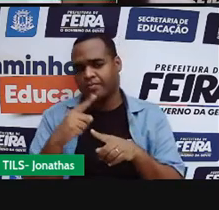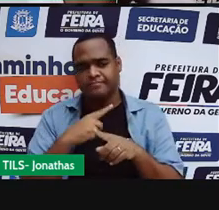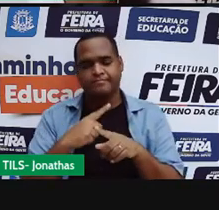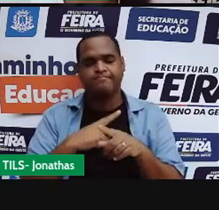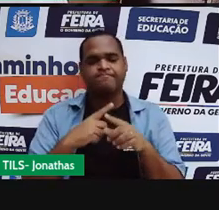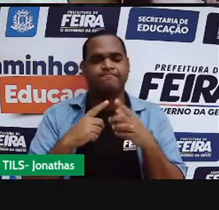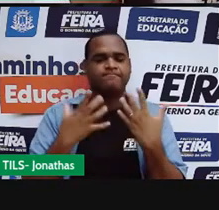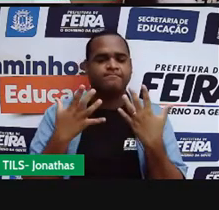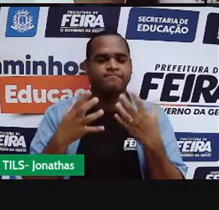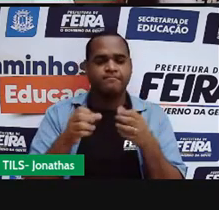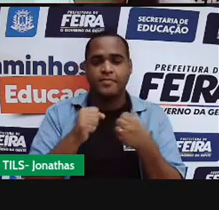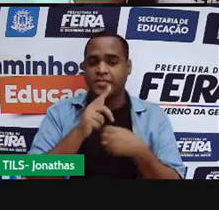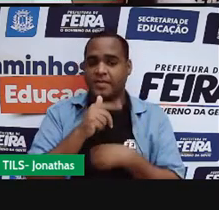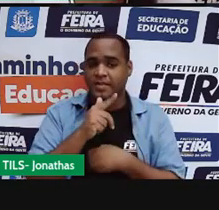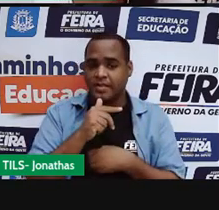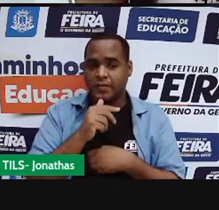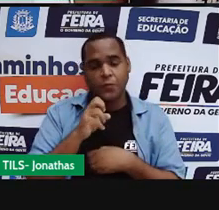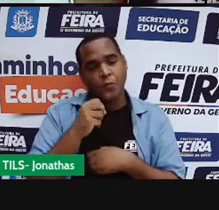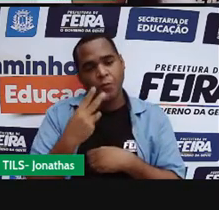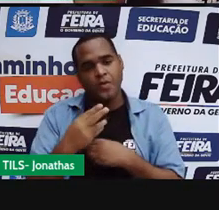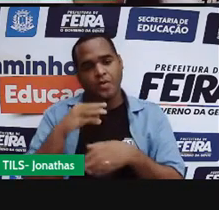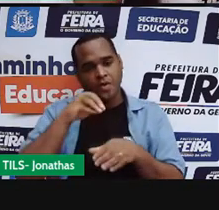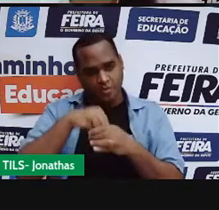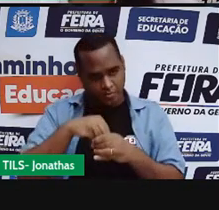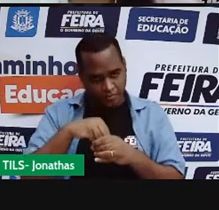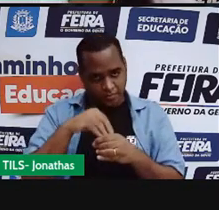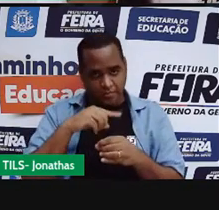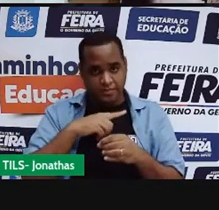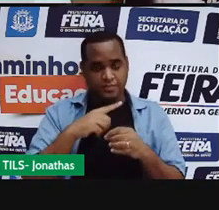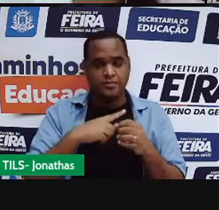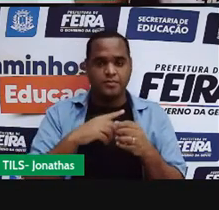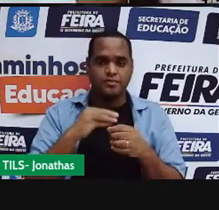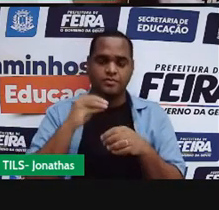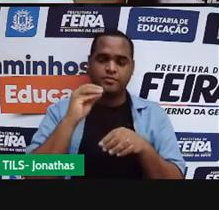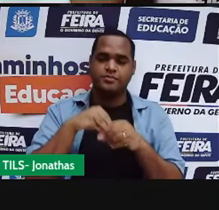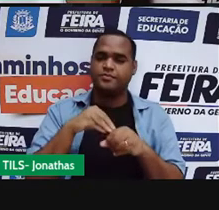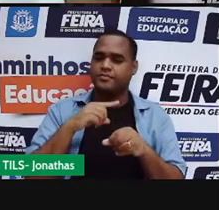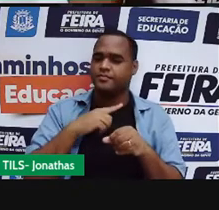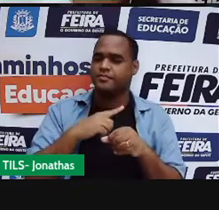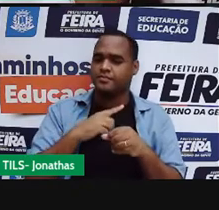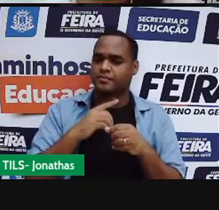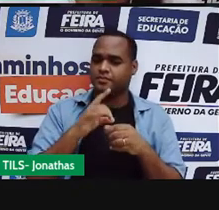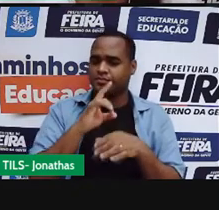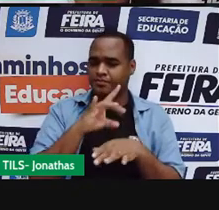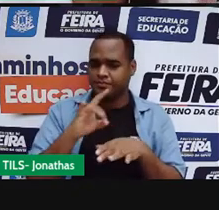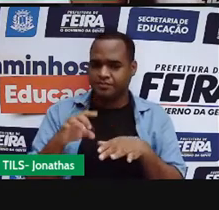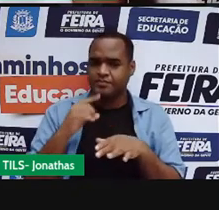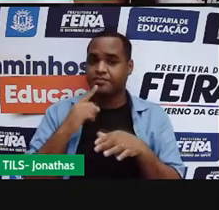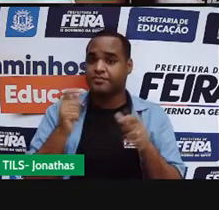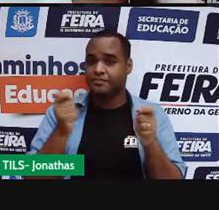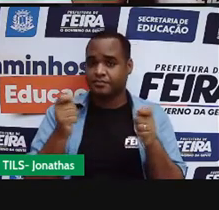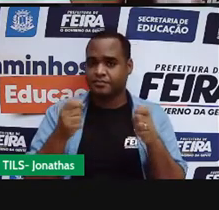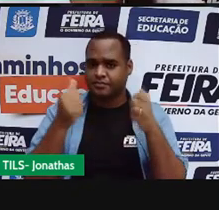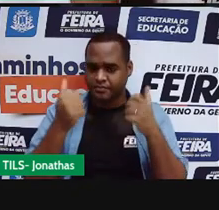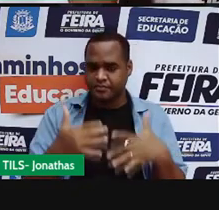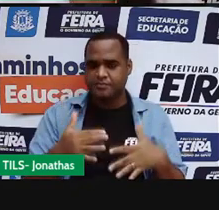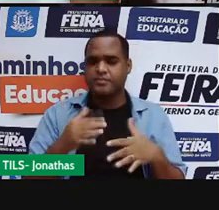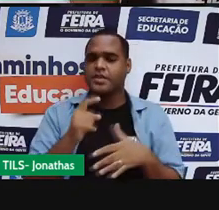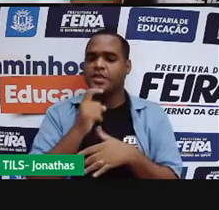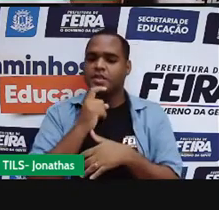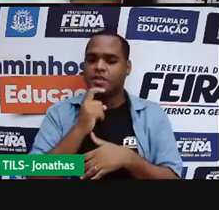garrafa de água e coloca no congelador para ela ficar mais geladinha e esquece e ela acaba congelando. Então isso é a